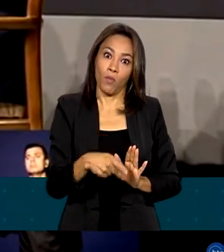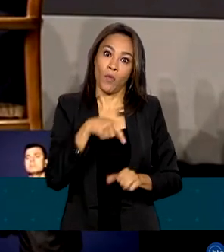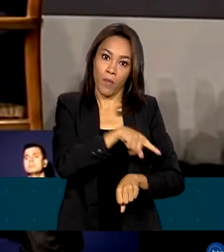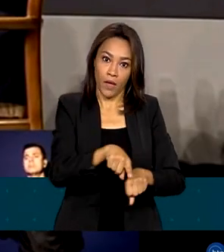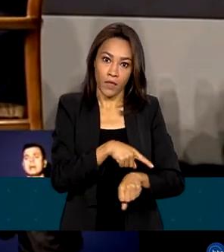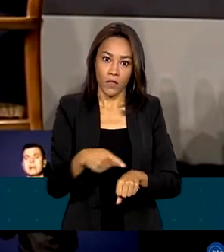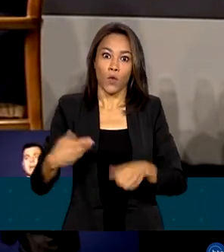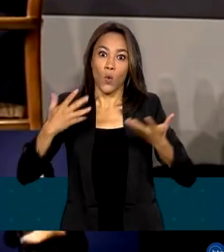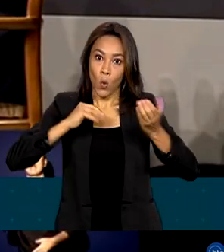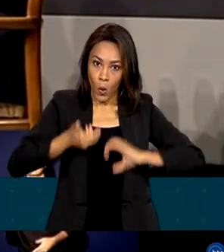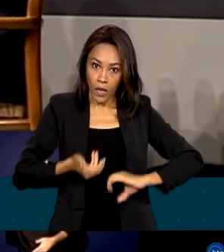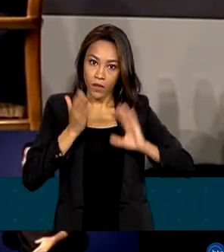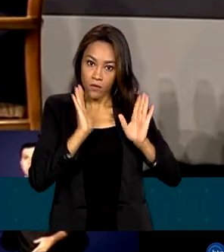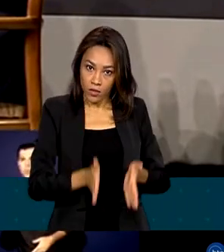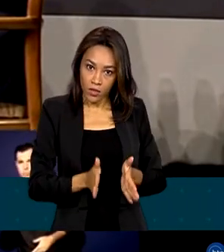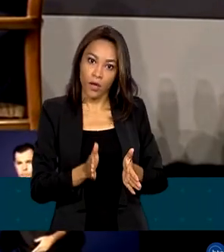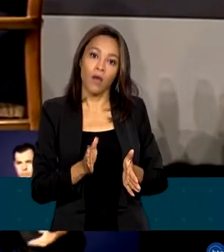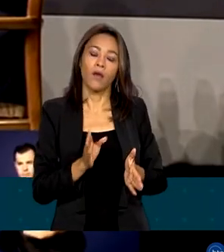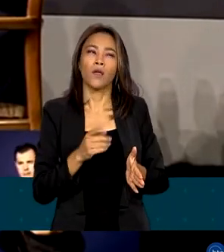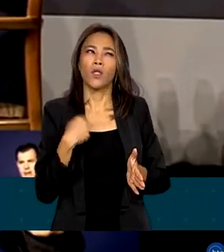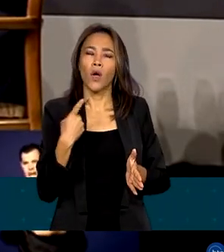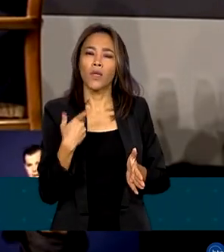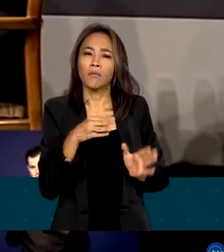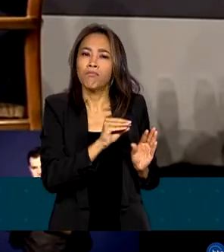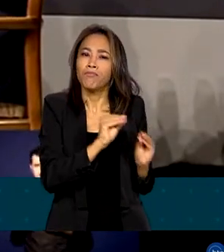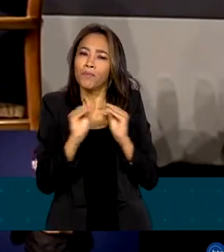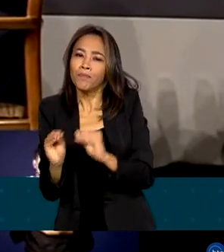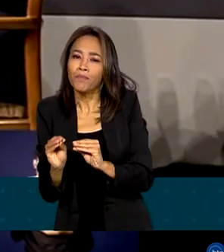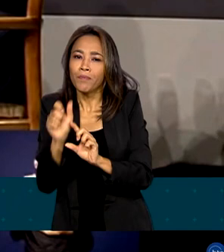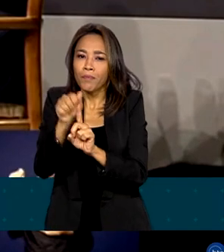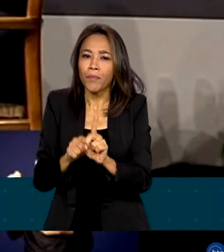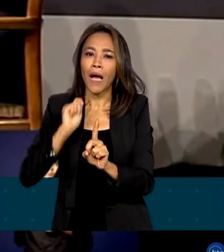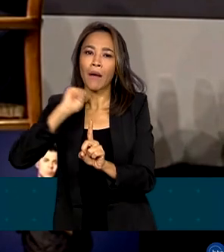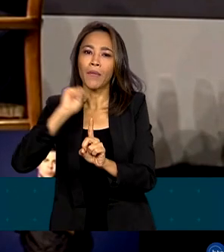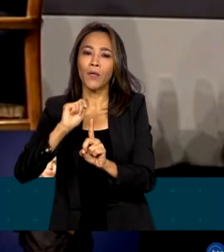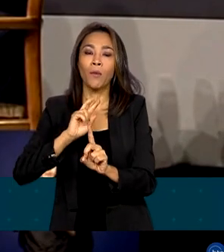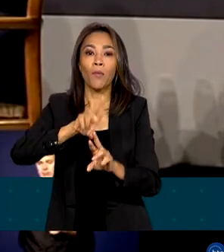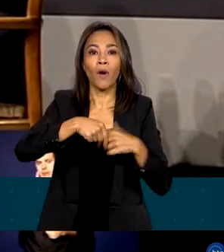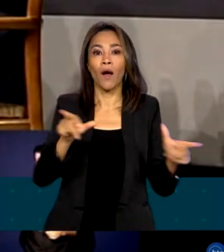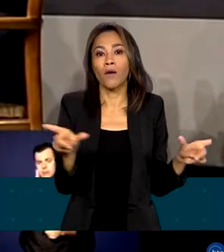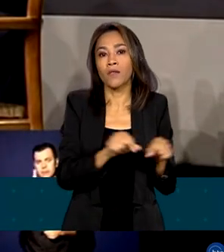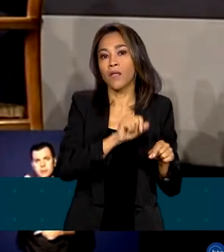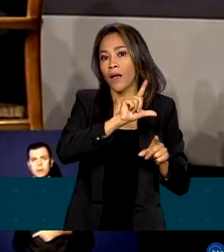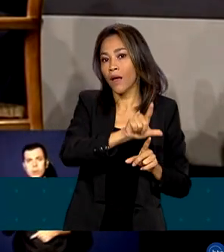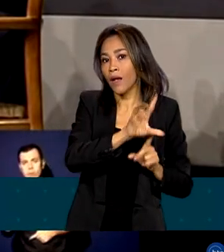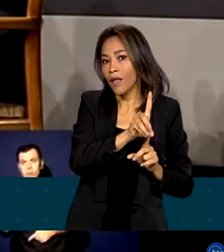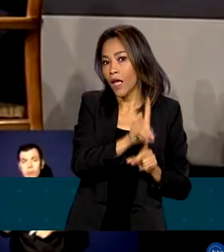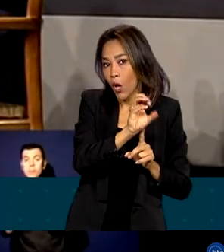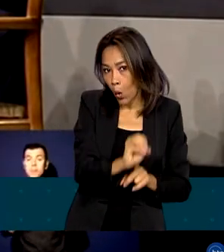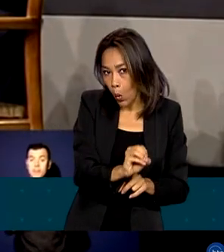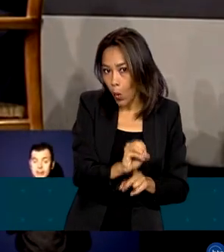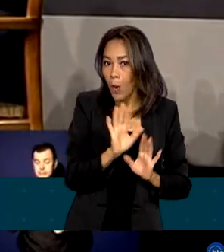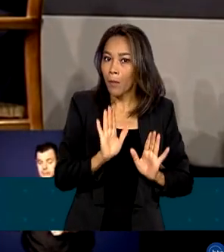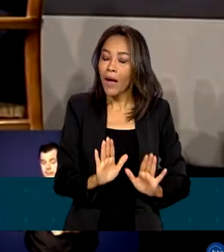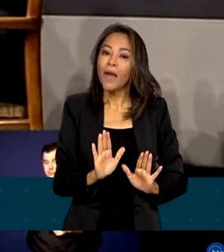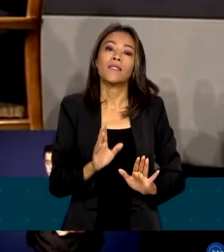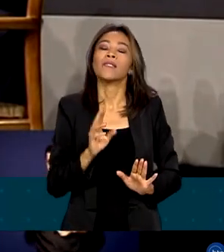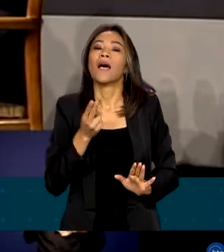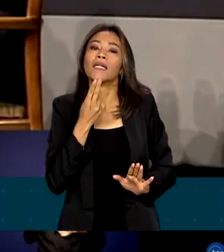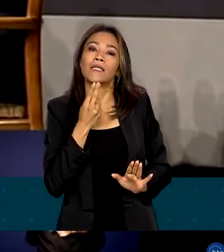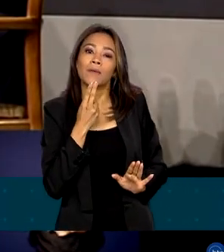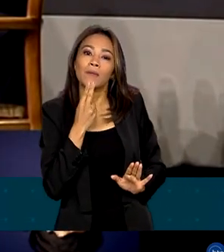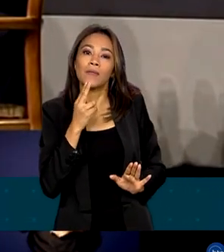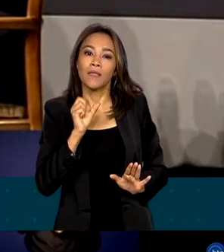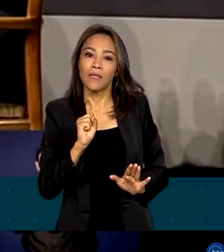agosto. Nós já tínhamos puxado para abril por causa da LDO. Mas daí a Simone ponderou, e com